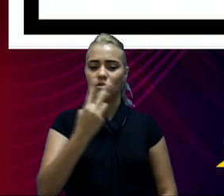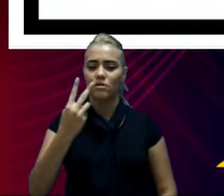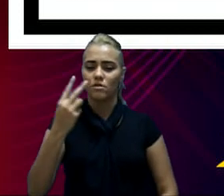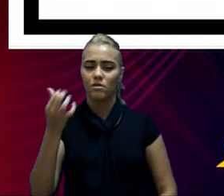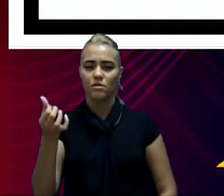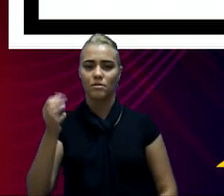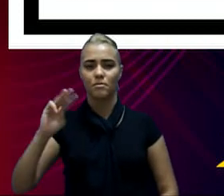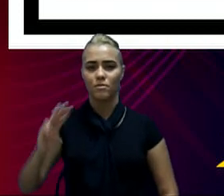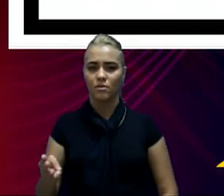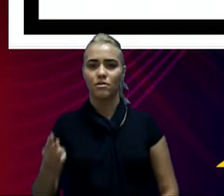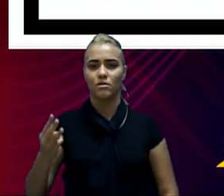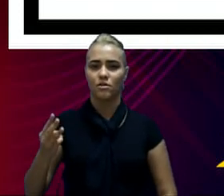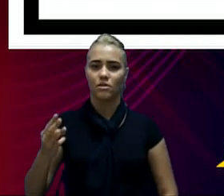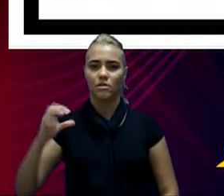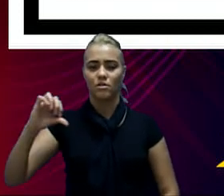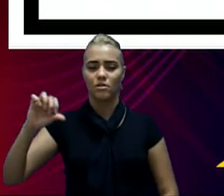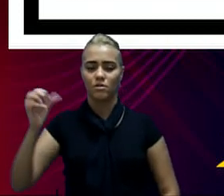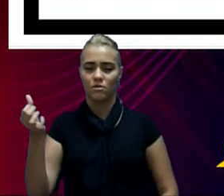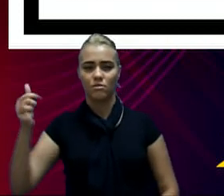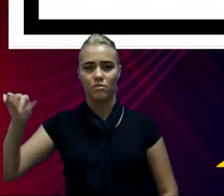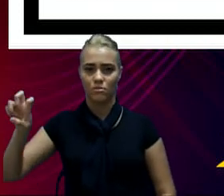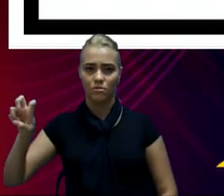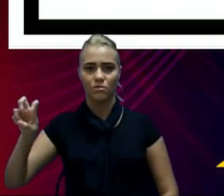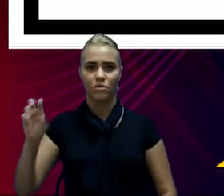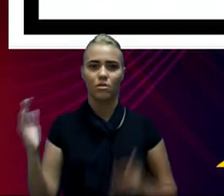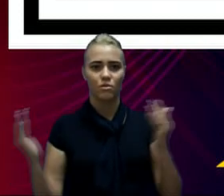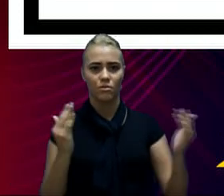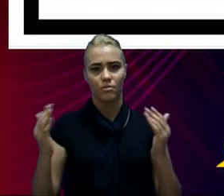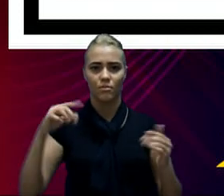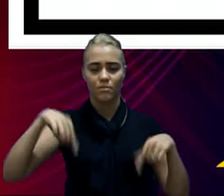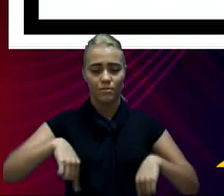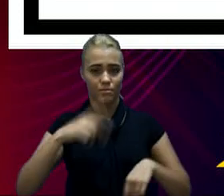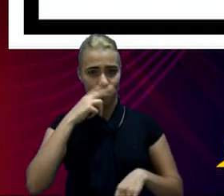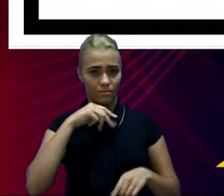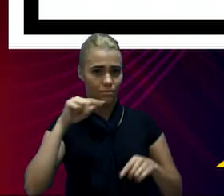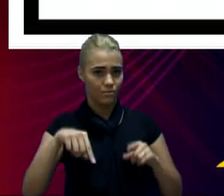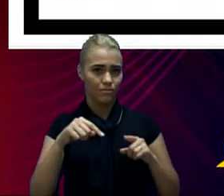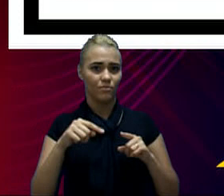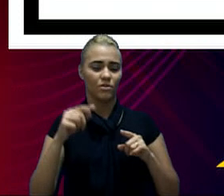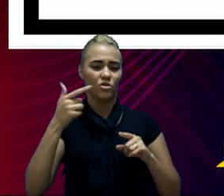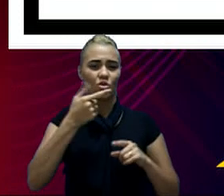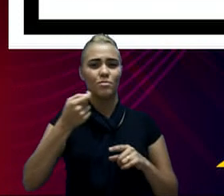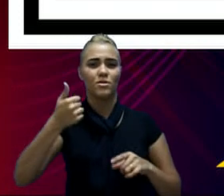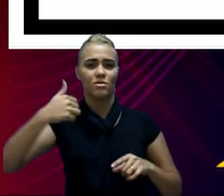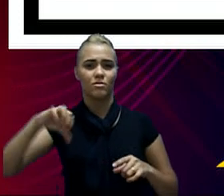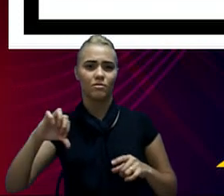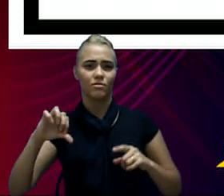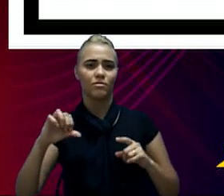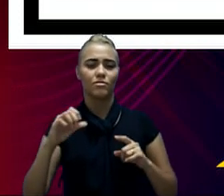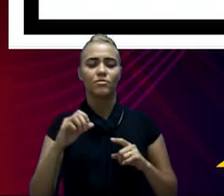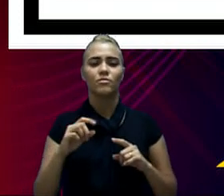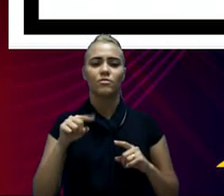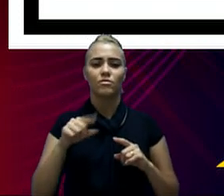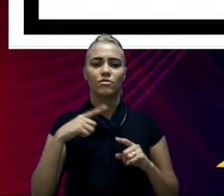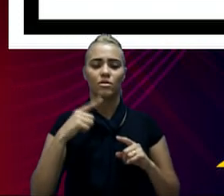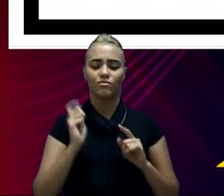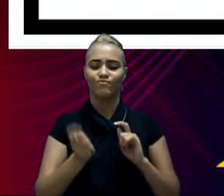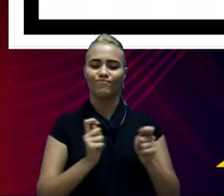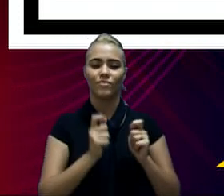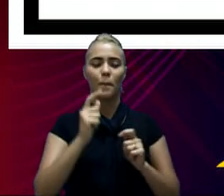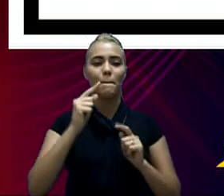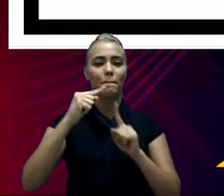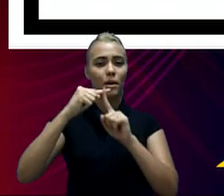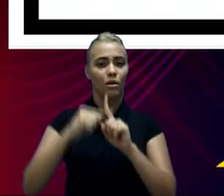,965,00, se comparados com o mesmo período de 2019, também teve uma despesa menor,